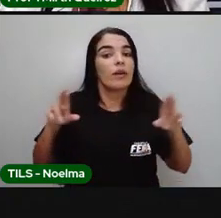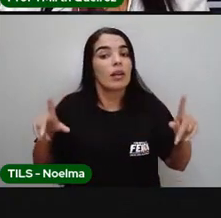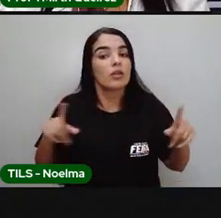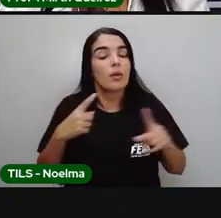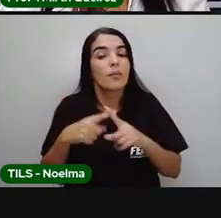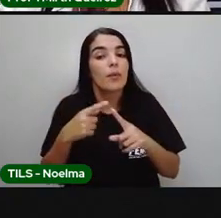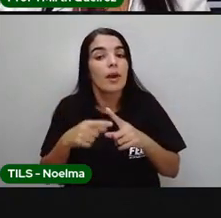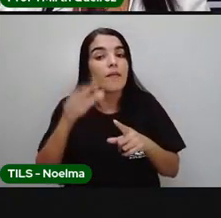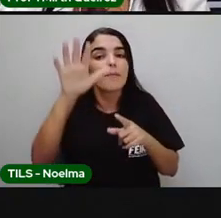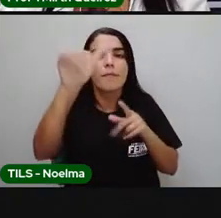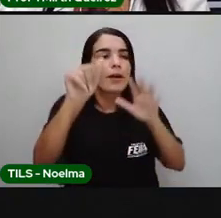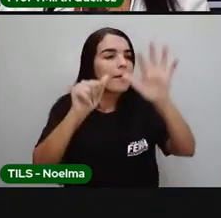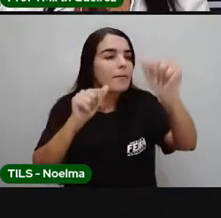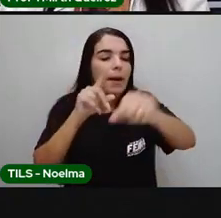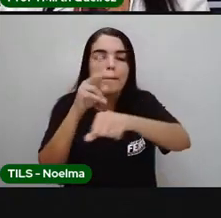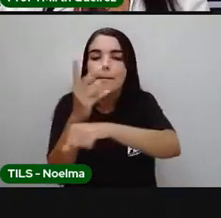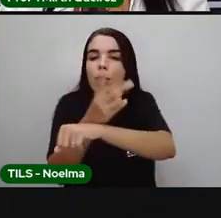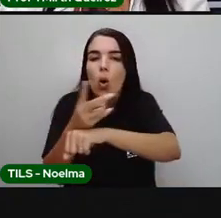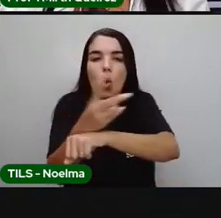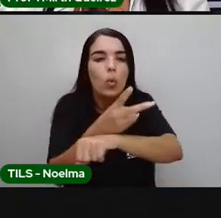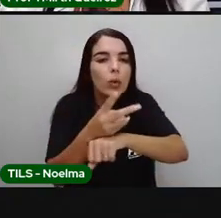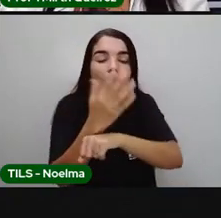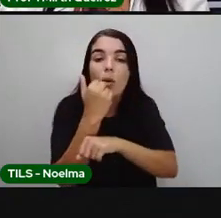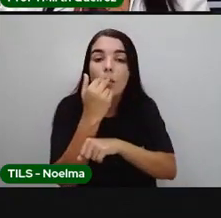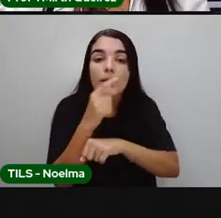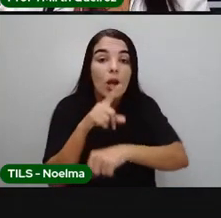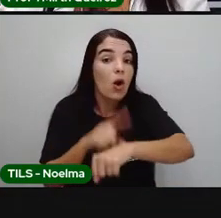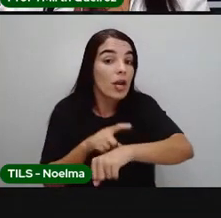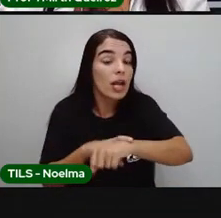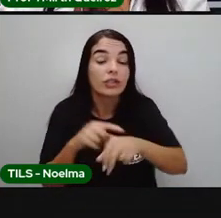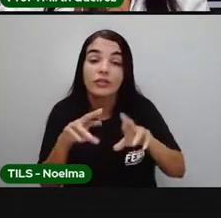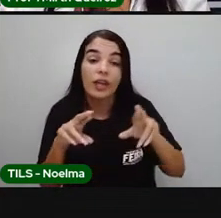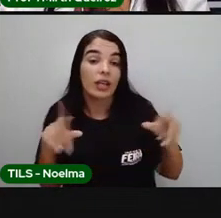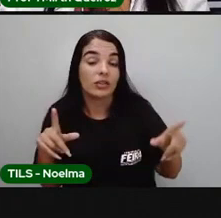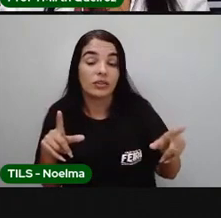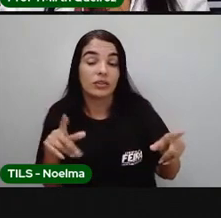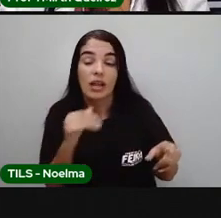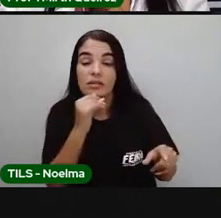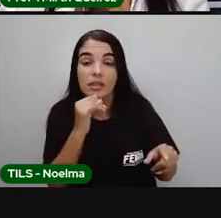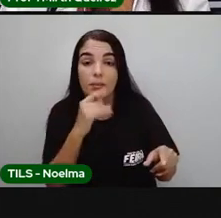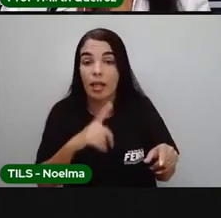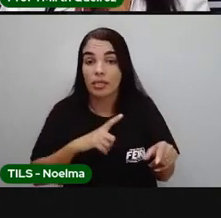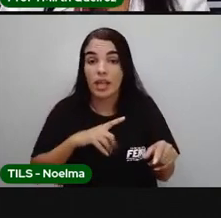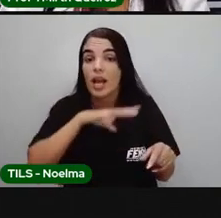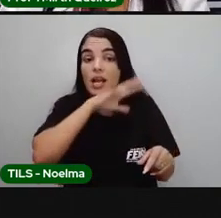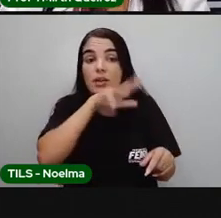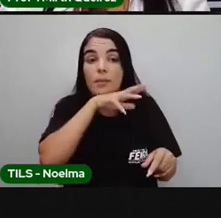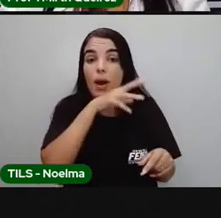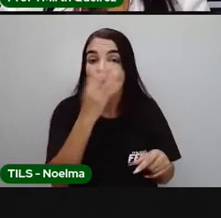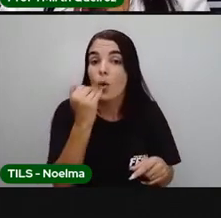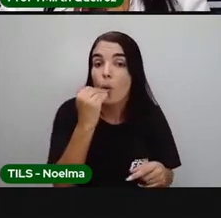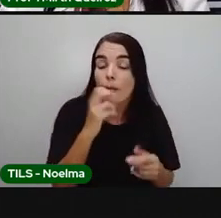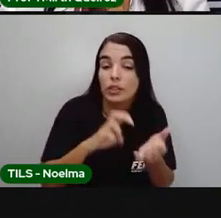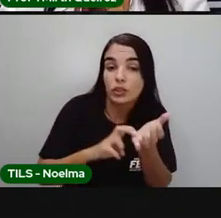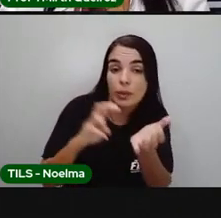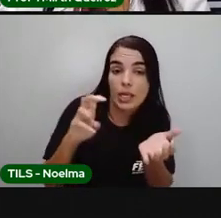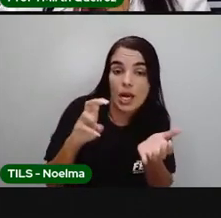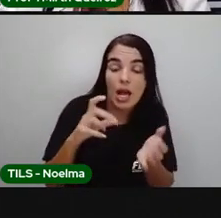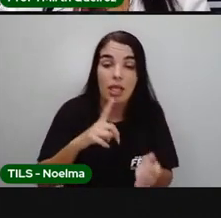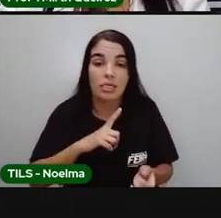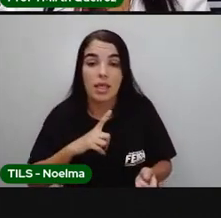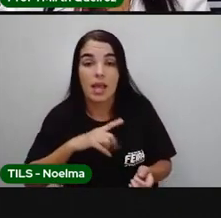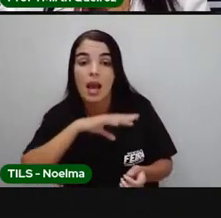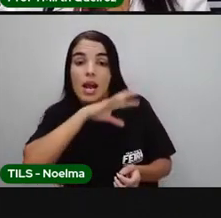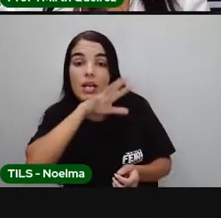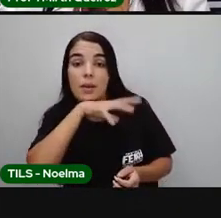procura de alimento em horários diferentes. O que caracteriza a individualidade de cada espécie.